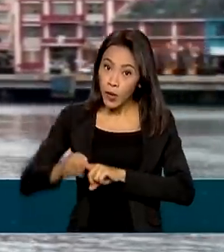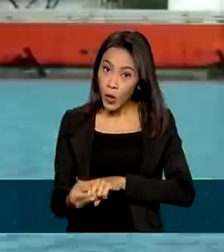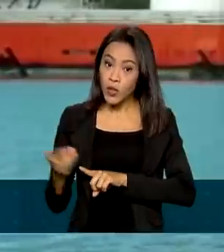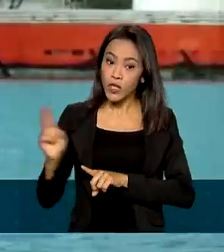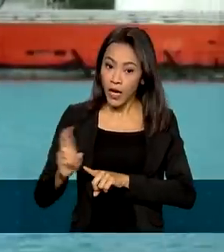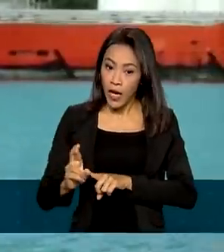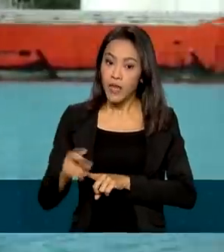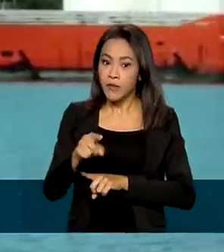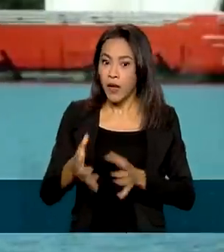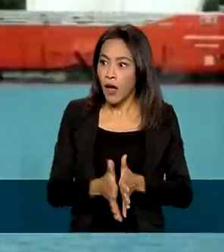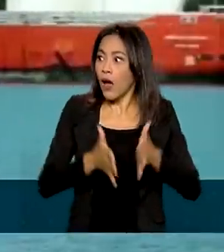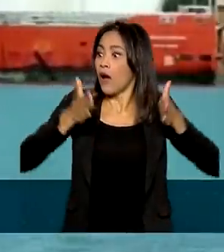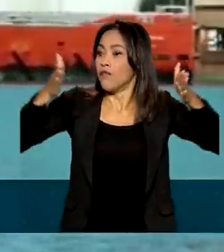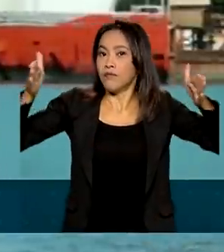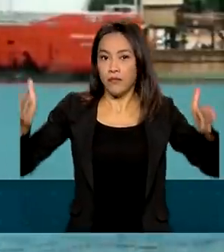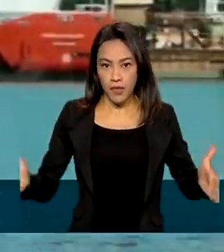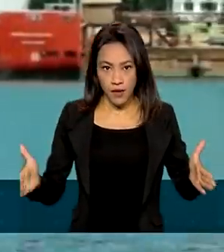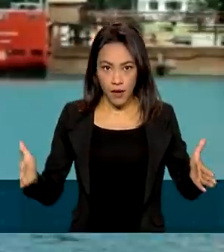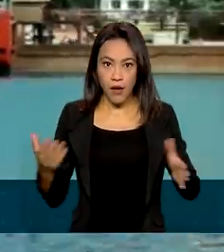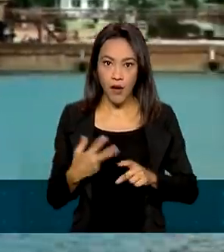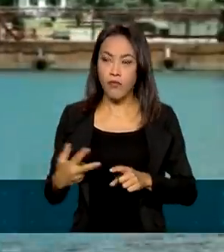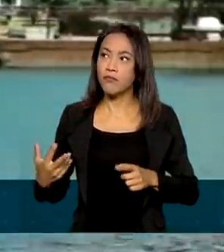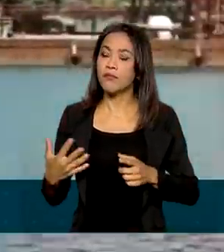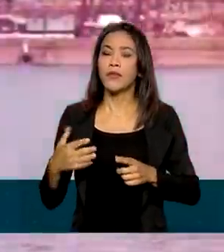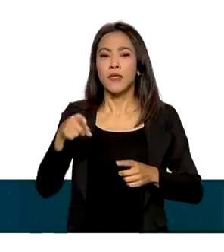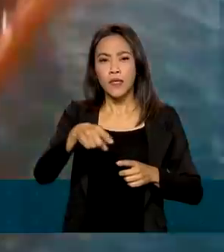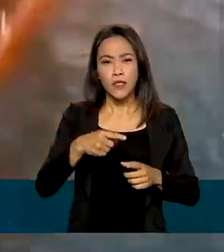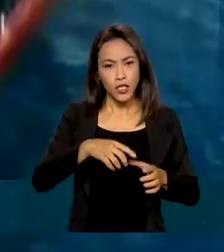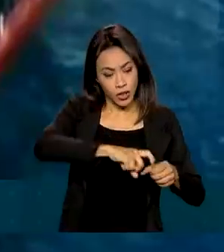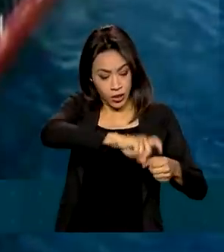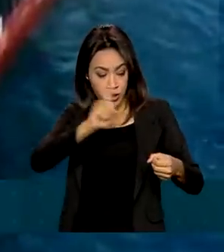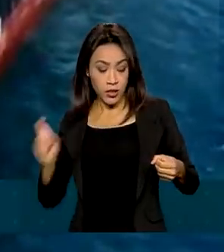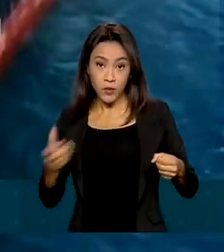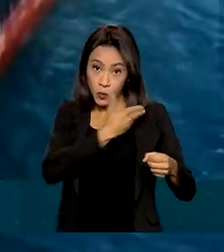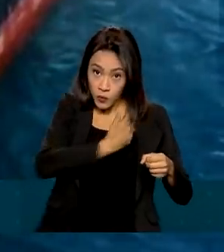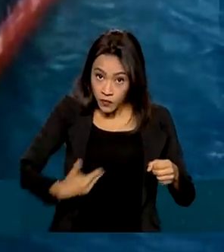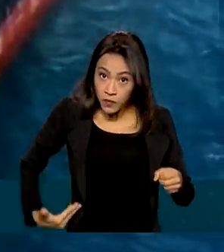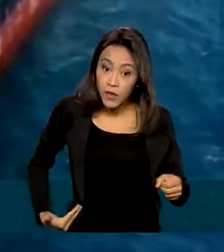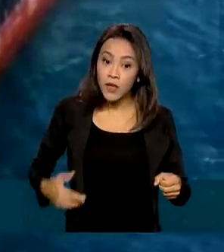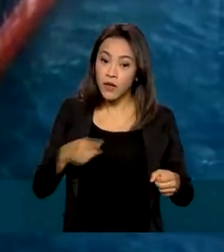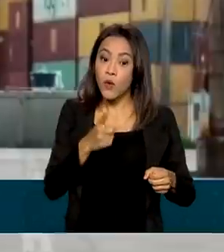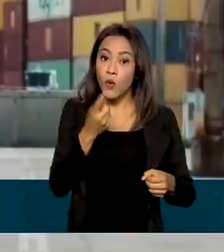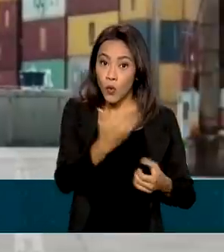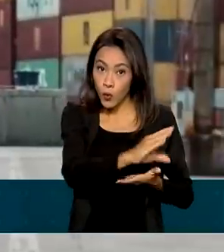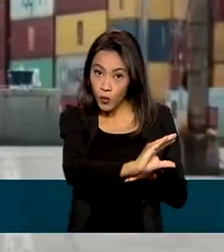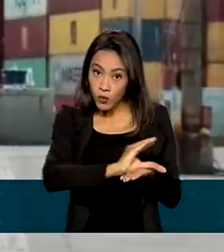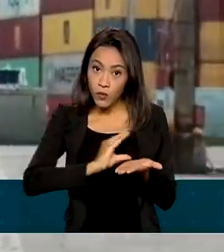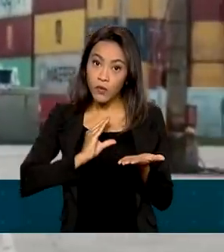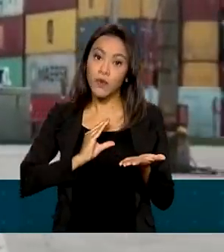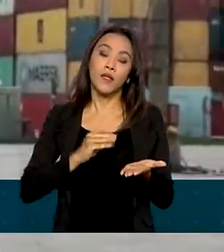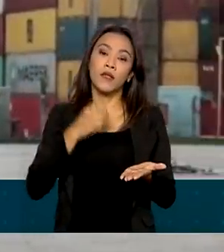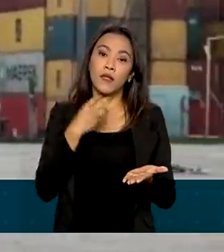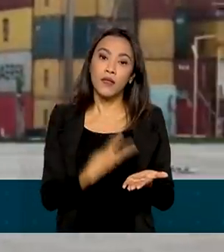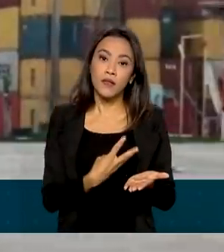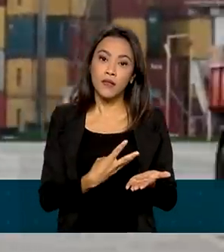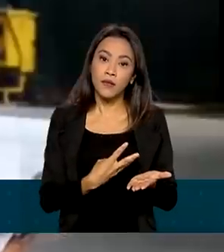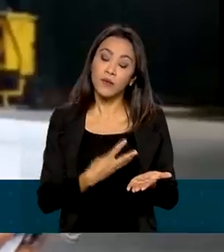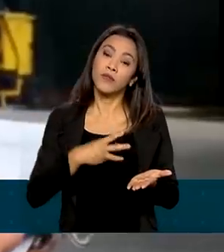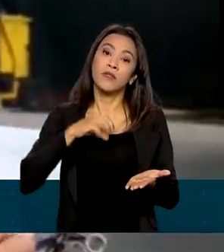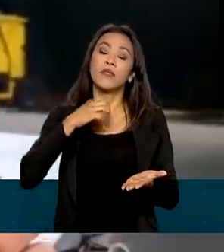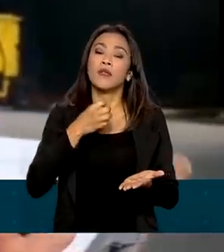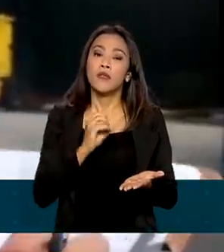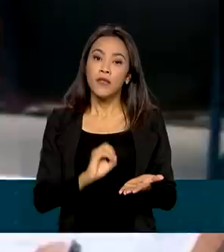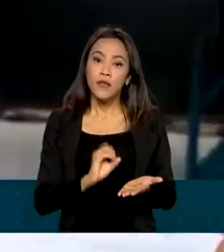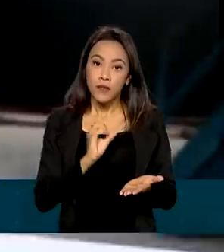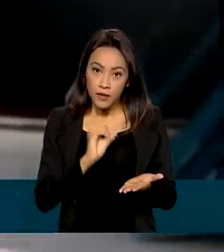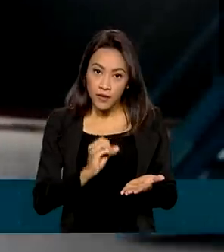ampliação dos dois portos. Com a desestatização, o governo vai receber 326 milhões de reais pelas